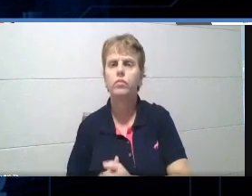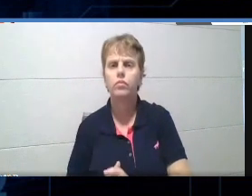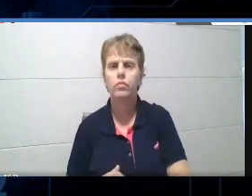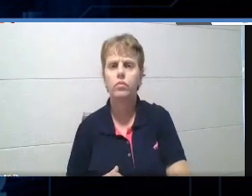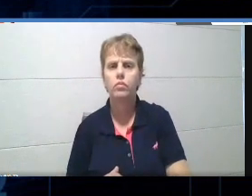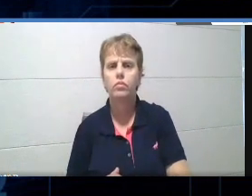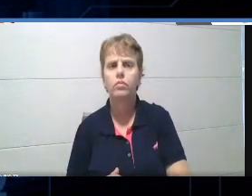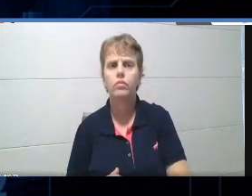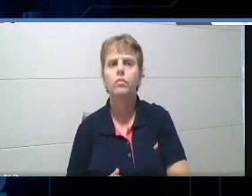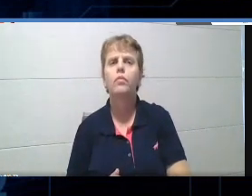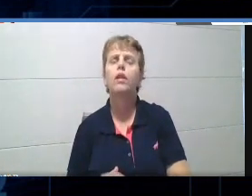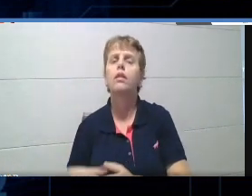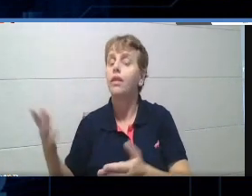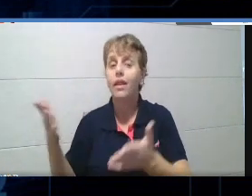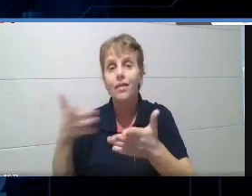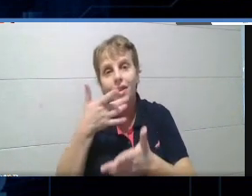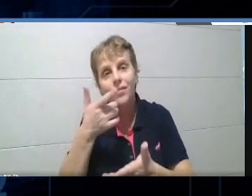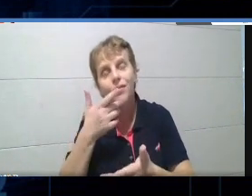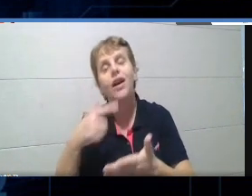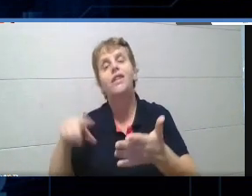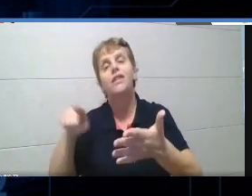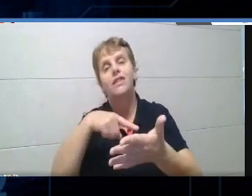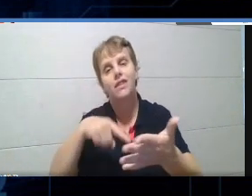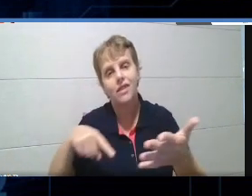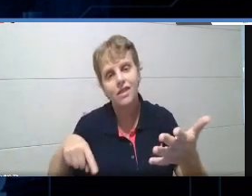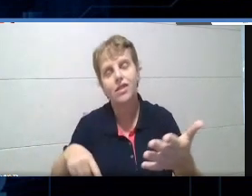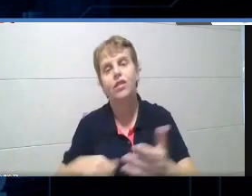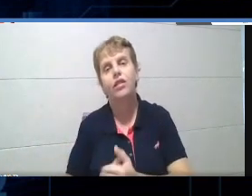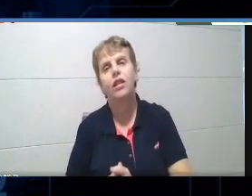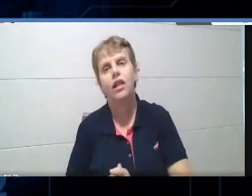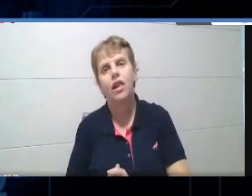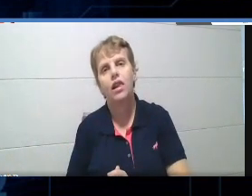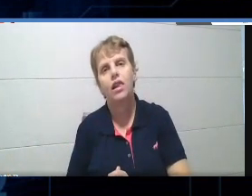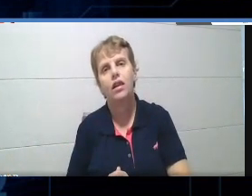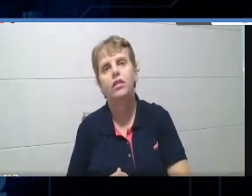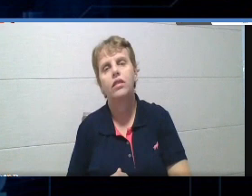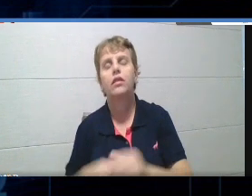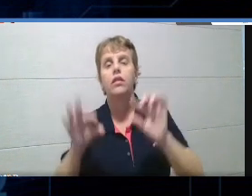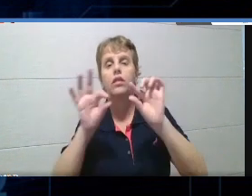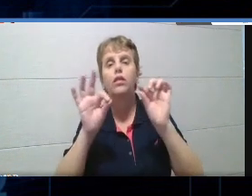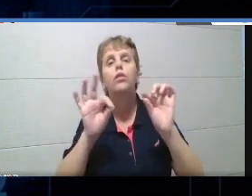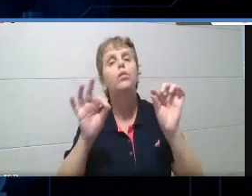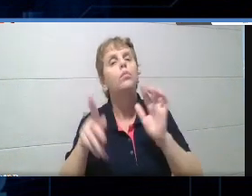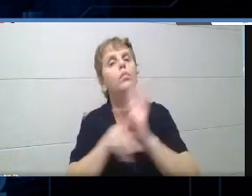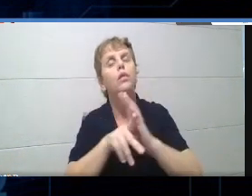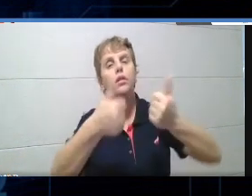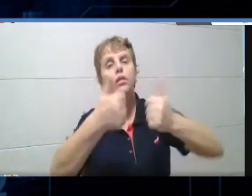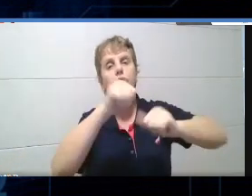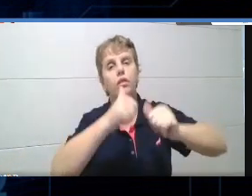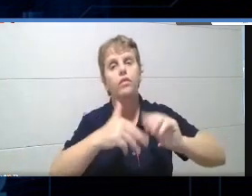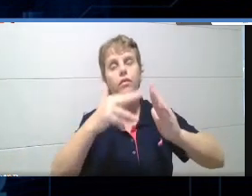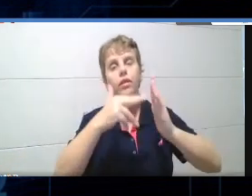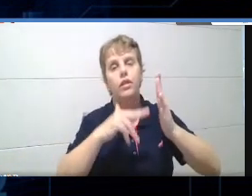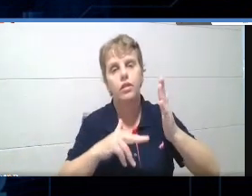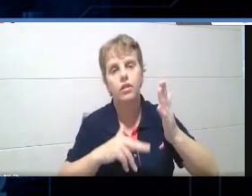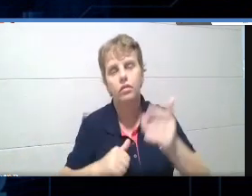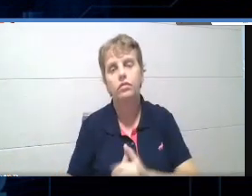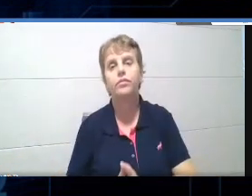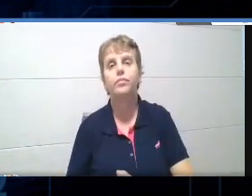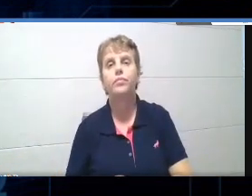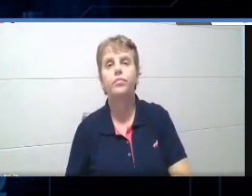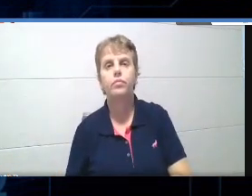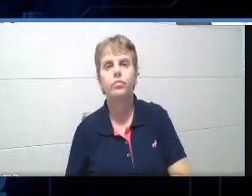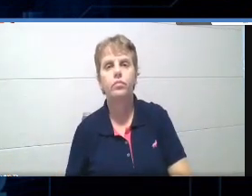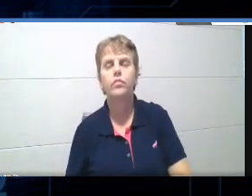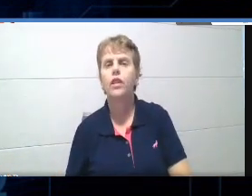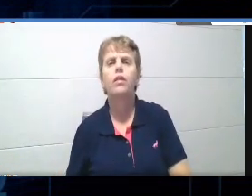rubrica, as rubricas, então, que são os, nada mais é do que os, níveis de, de avaliação, que eu vou fazer pra essa atividade, cara,